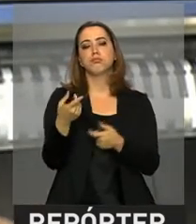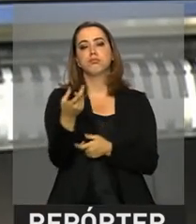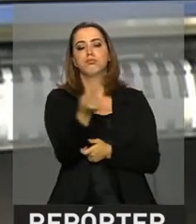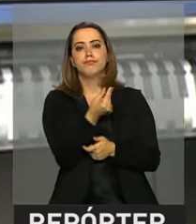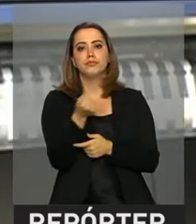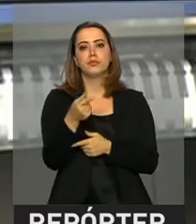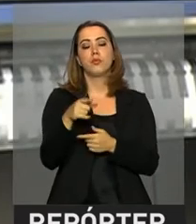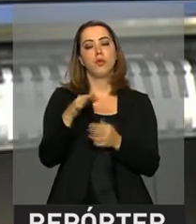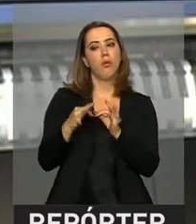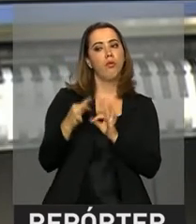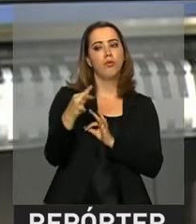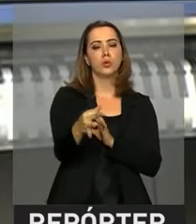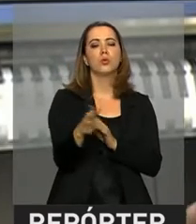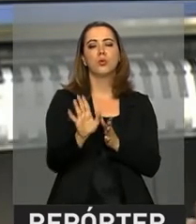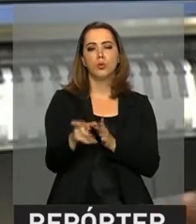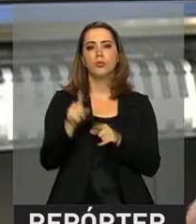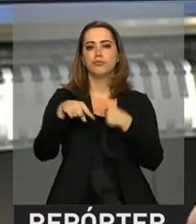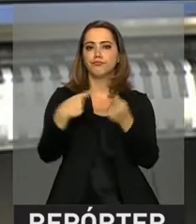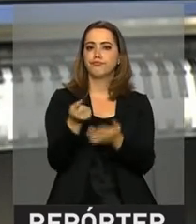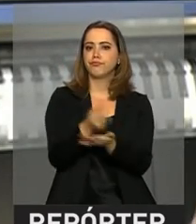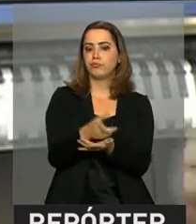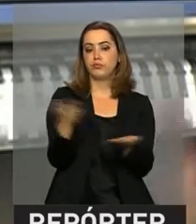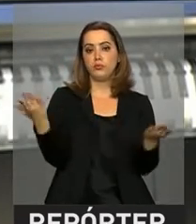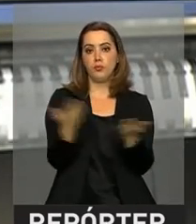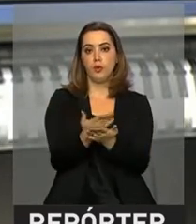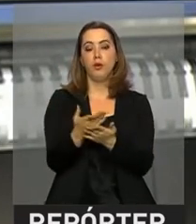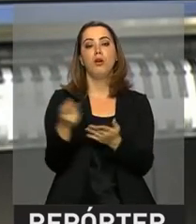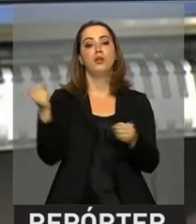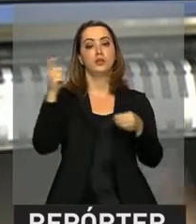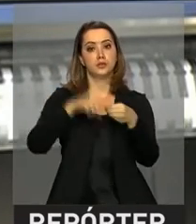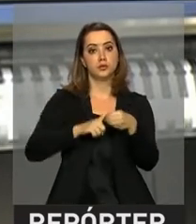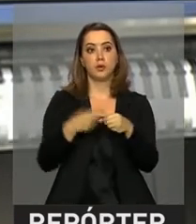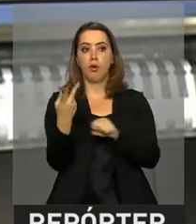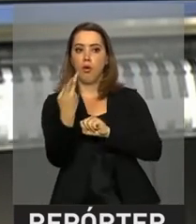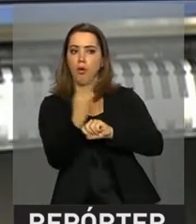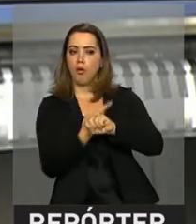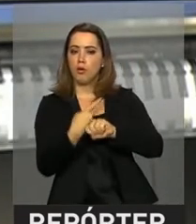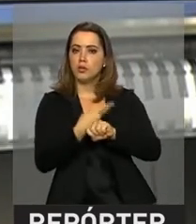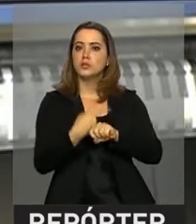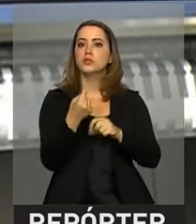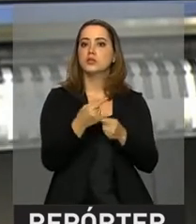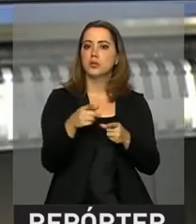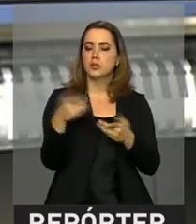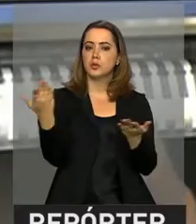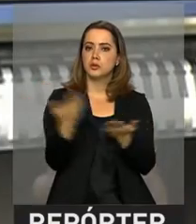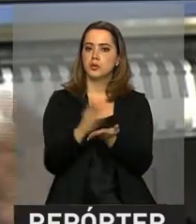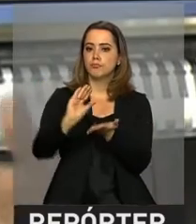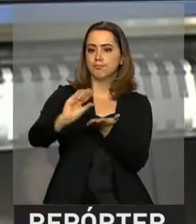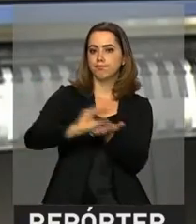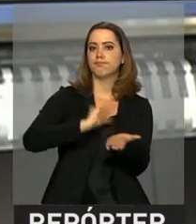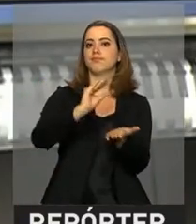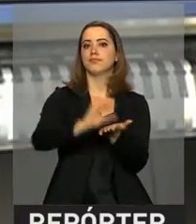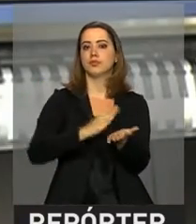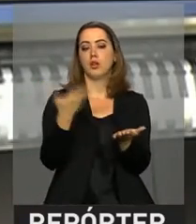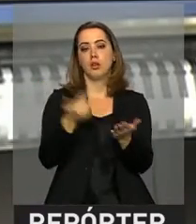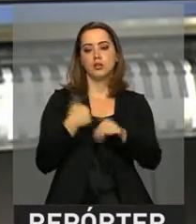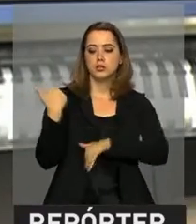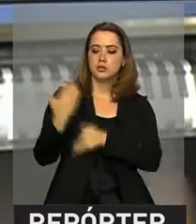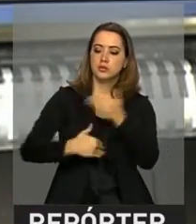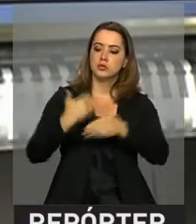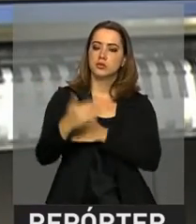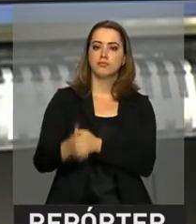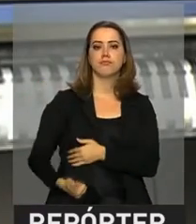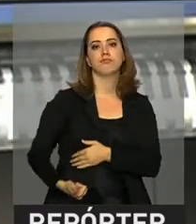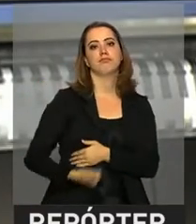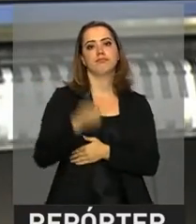postergar. Hoje não, hoje com esse cenário um pouco mais estável, voltaram a nos procurar e estão investindo. E acreditamos que agora, daqui para frente, a